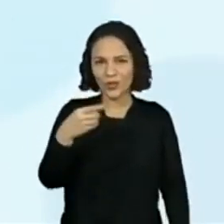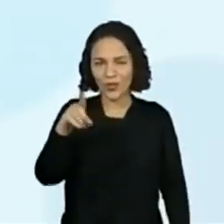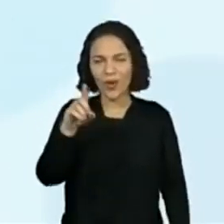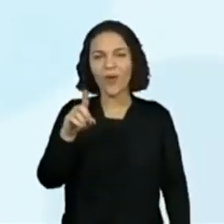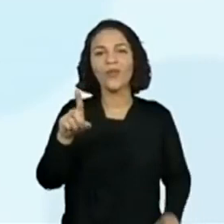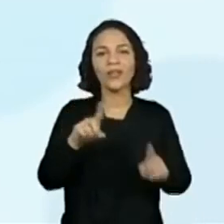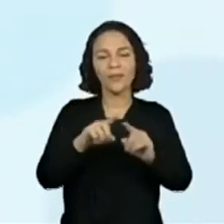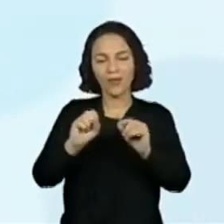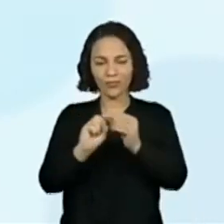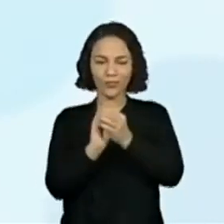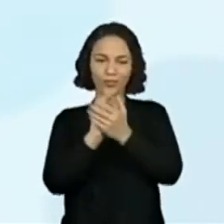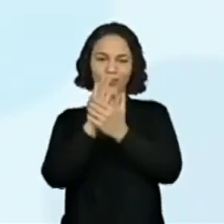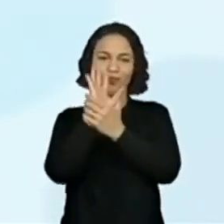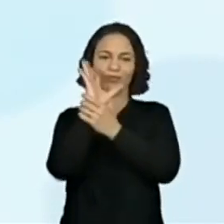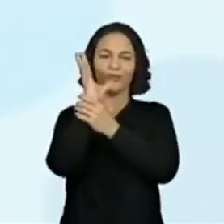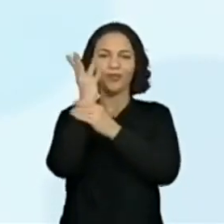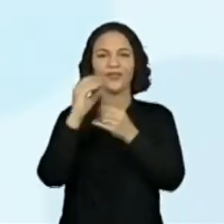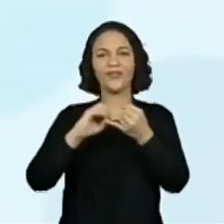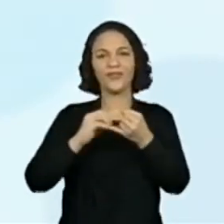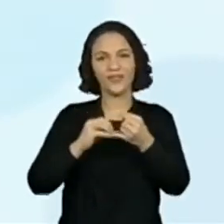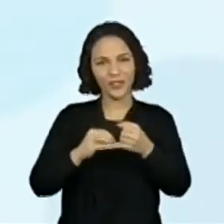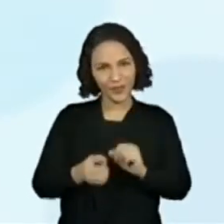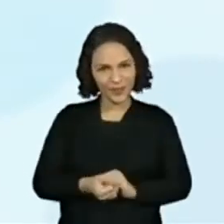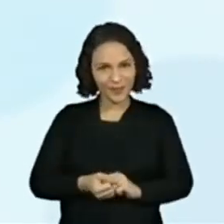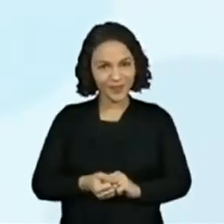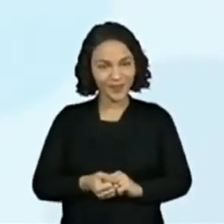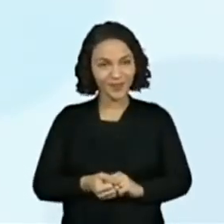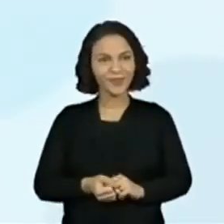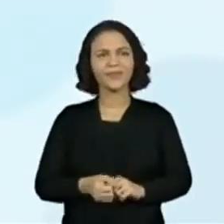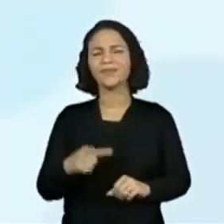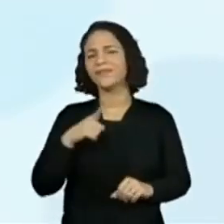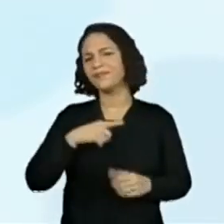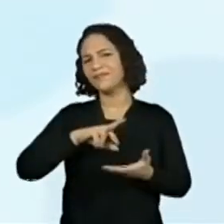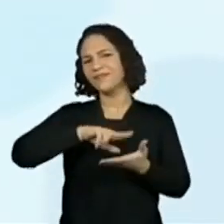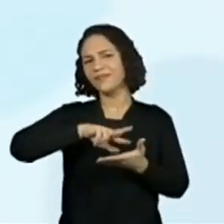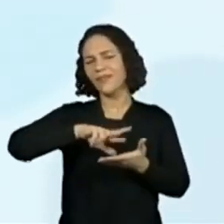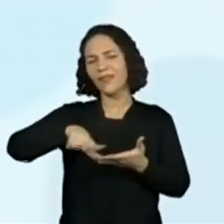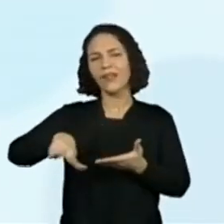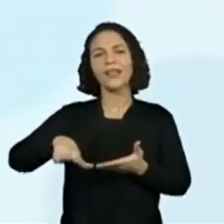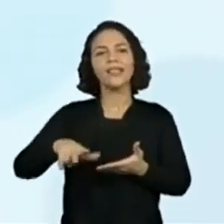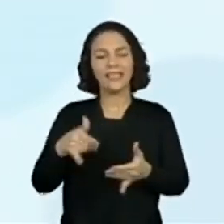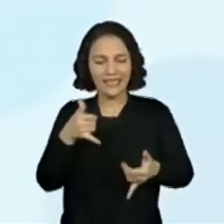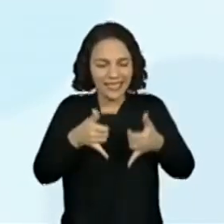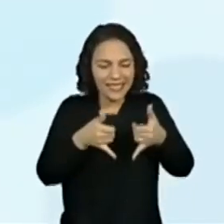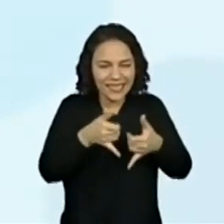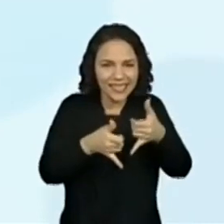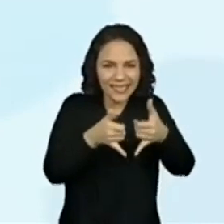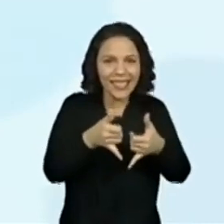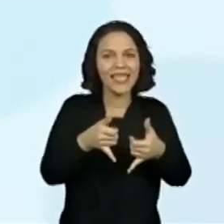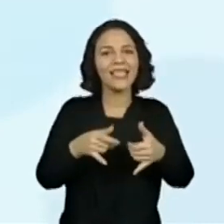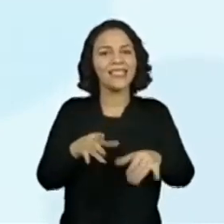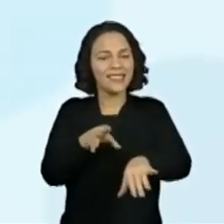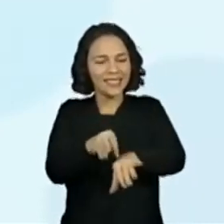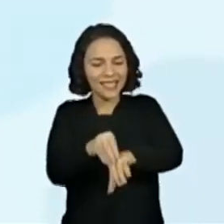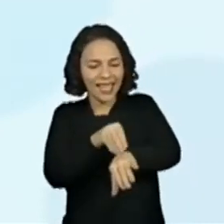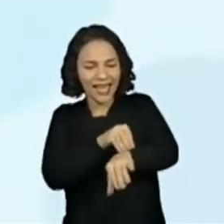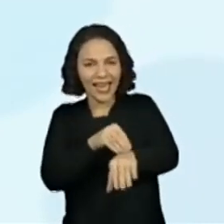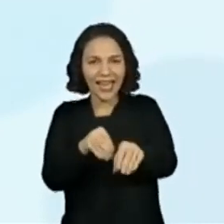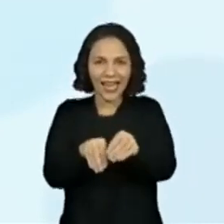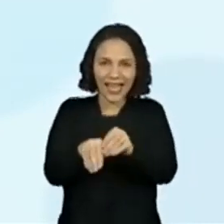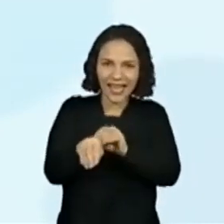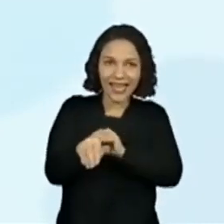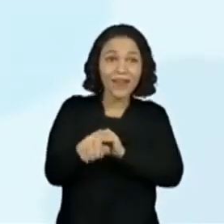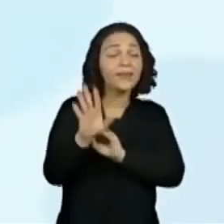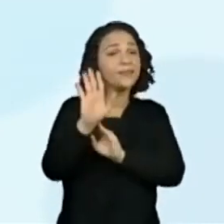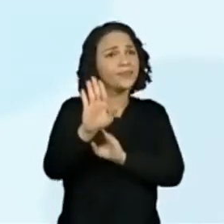oportunidade. que deram bastante isso de Branca de Neve, Cinderela, falaram vários. Então, Branca de Neve tem